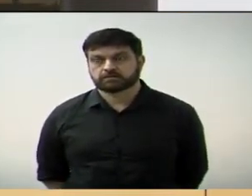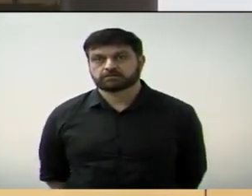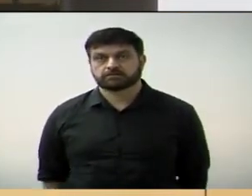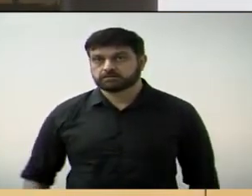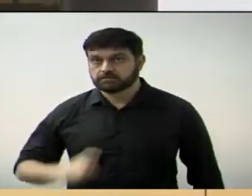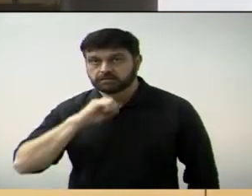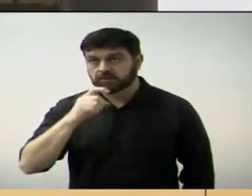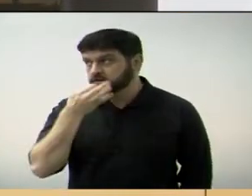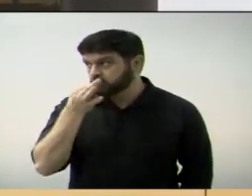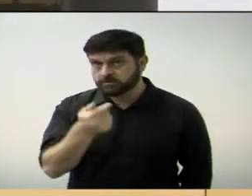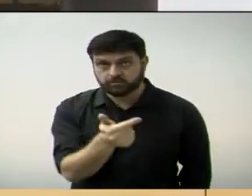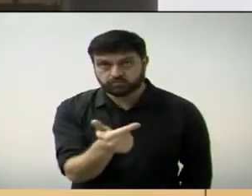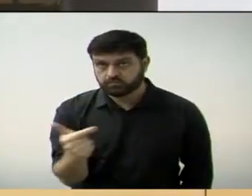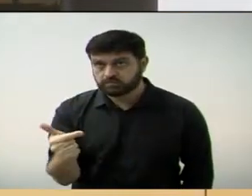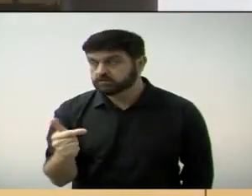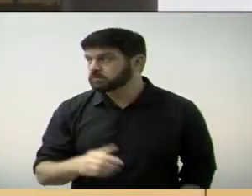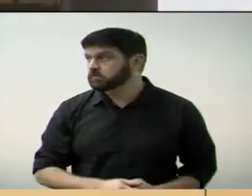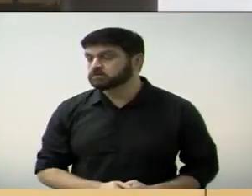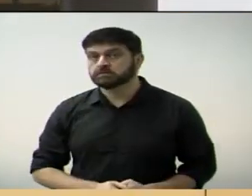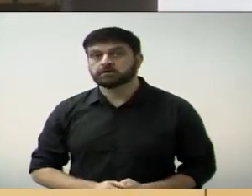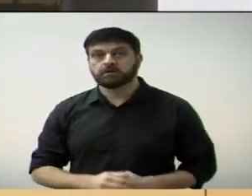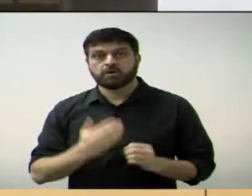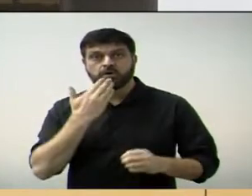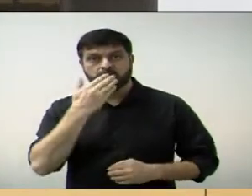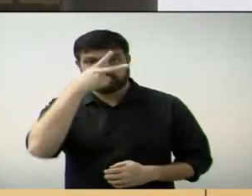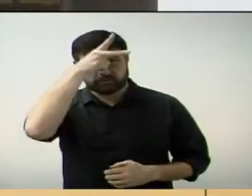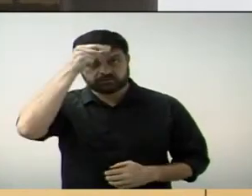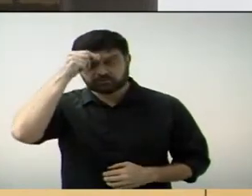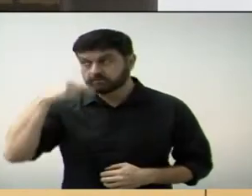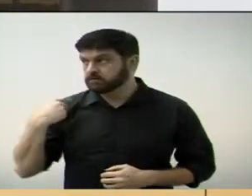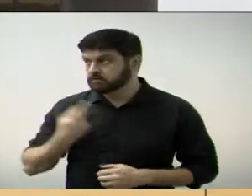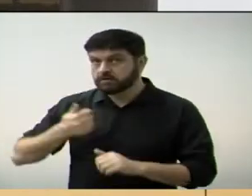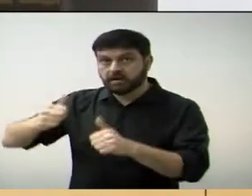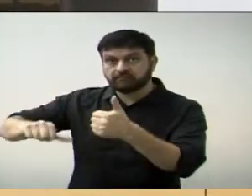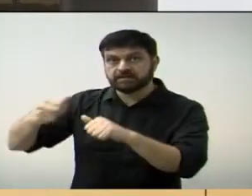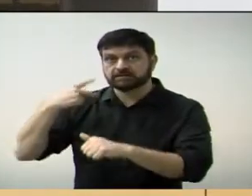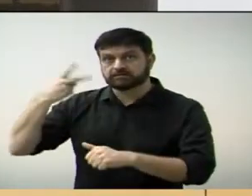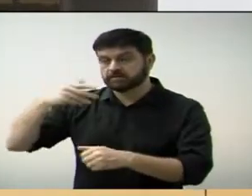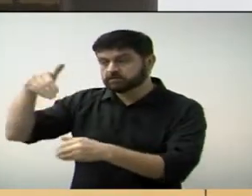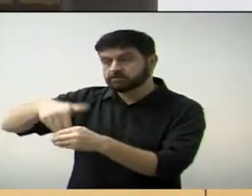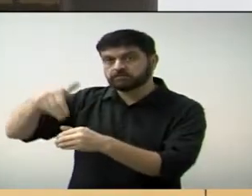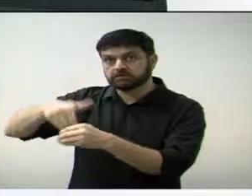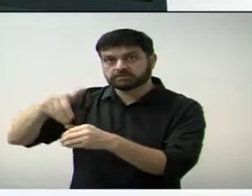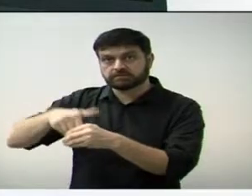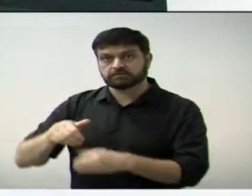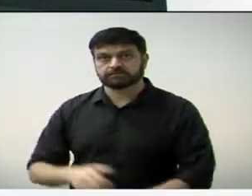Ninguém querendo fazer uso da palavra. A solicitação do Executivo está em votação. A